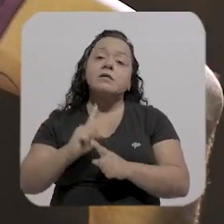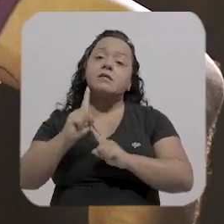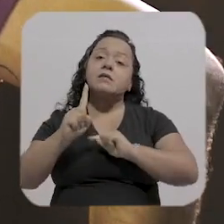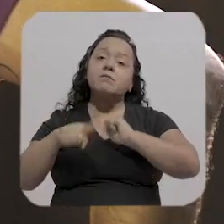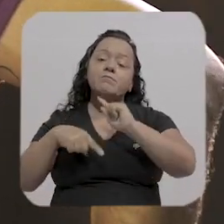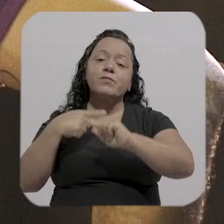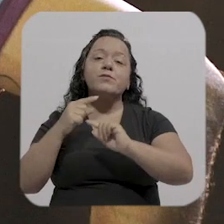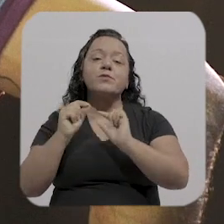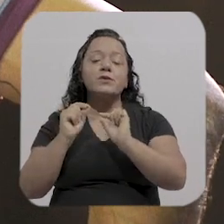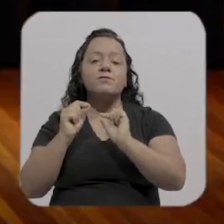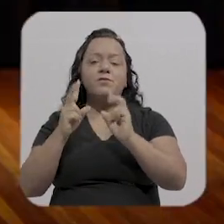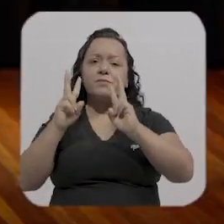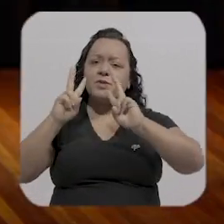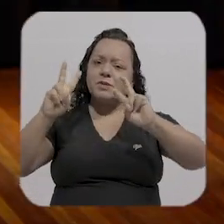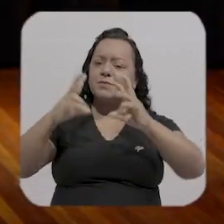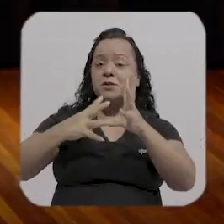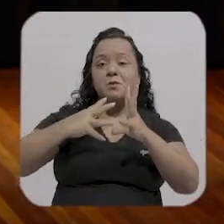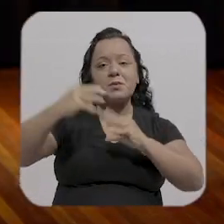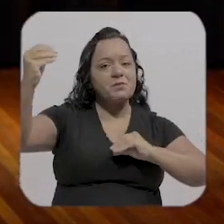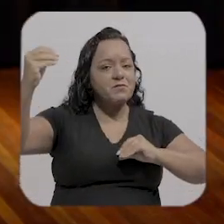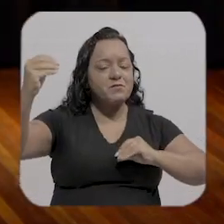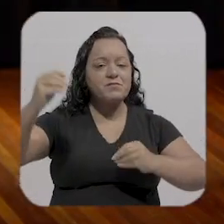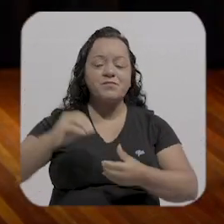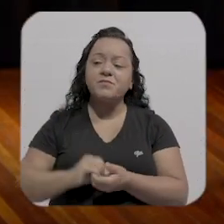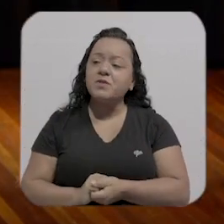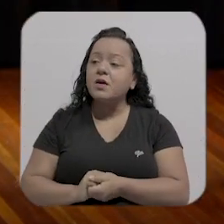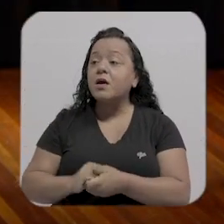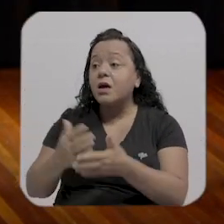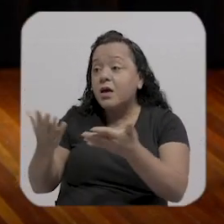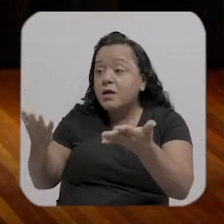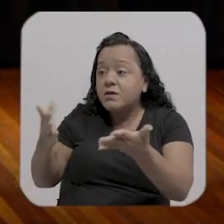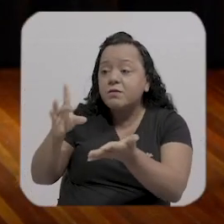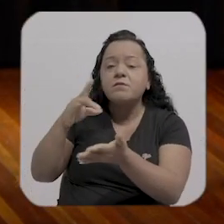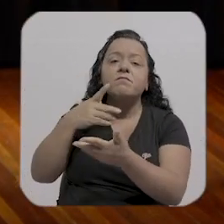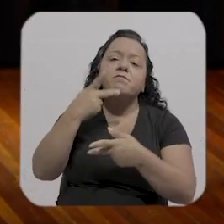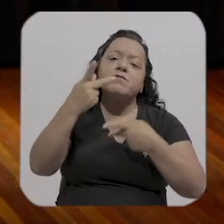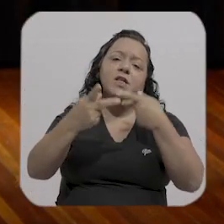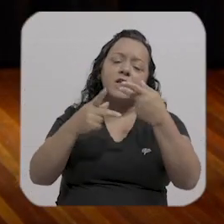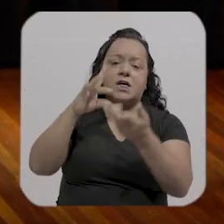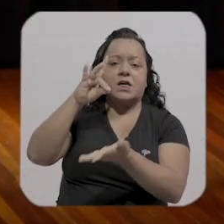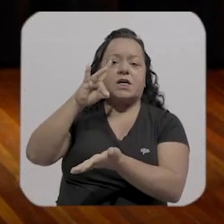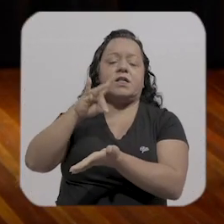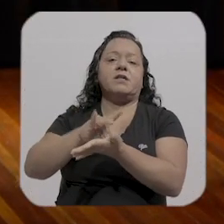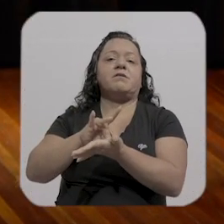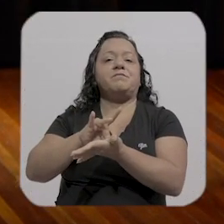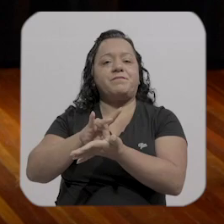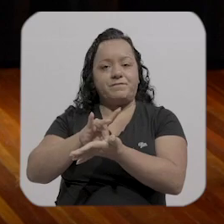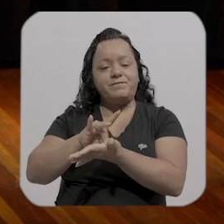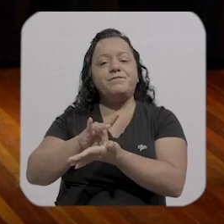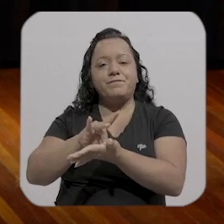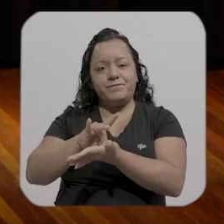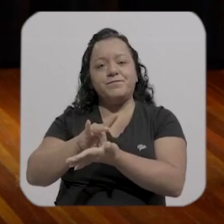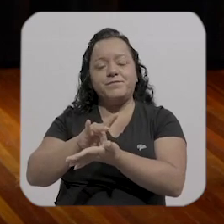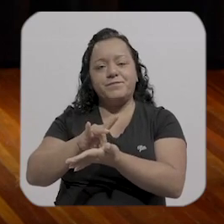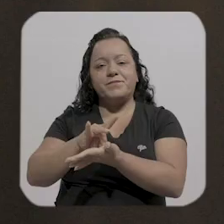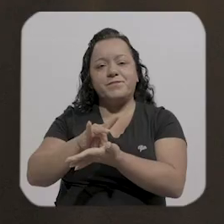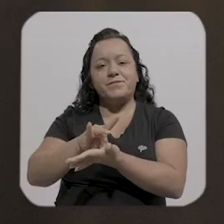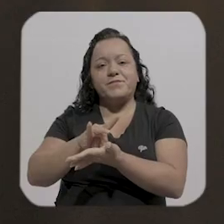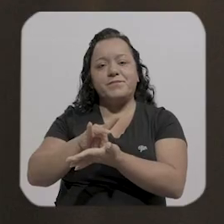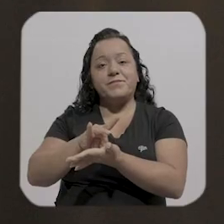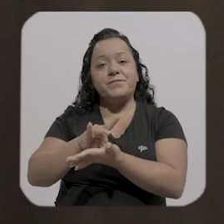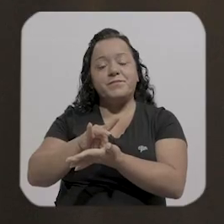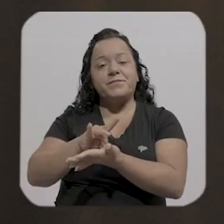fui perceber que isso não era bem uma fuga embora você falasse sobre a realidade é e assim foi foi é